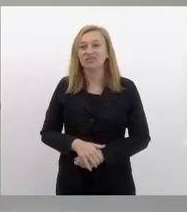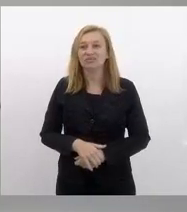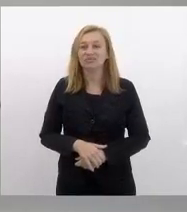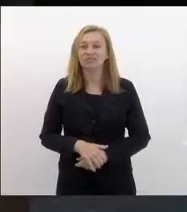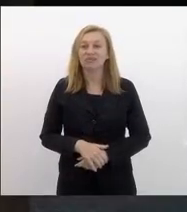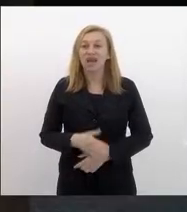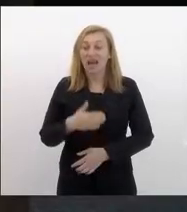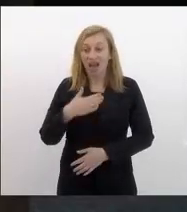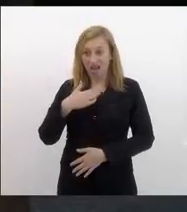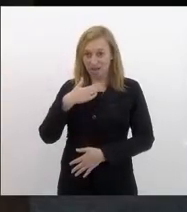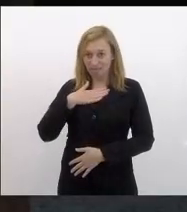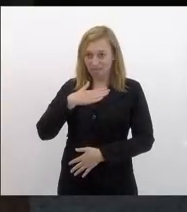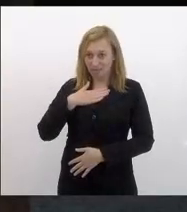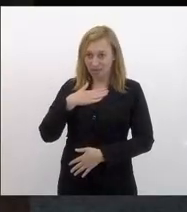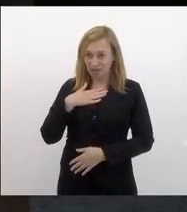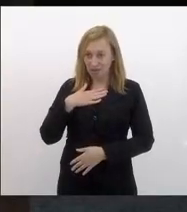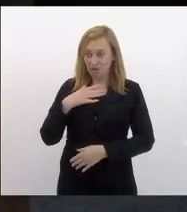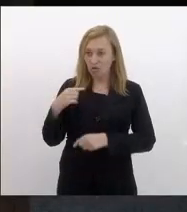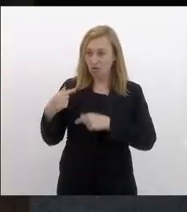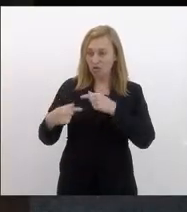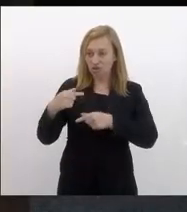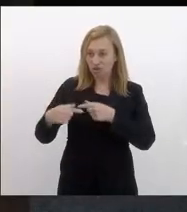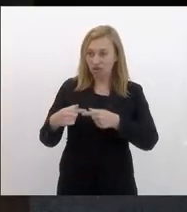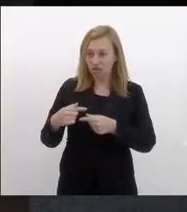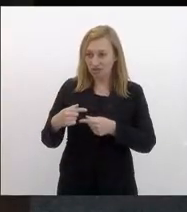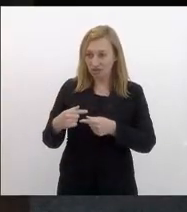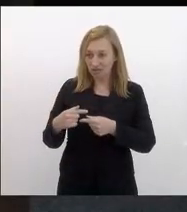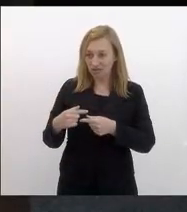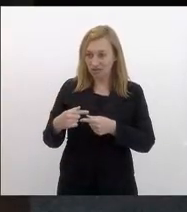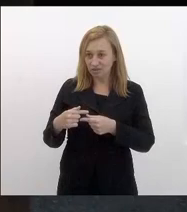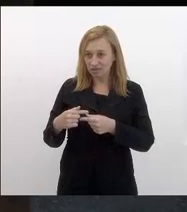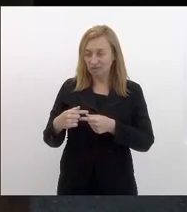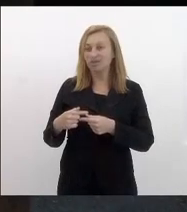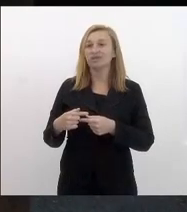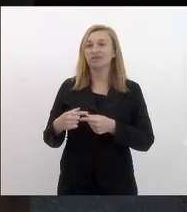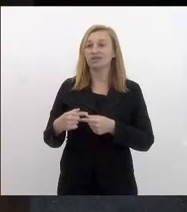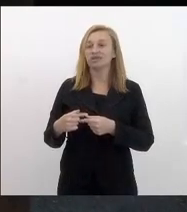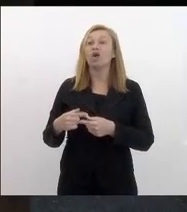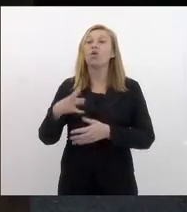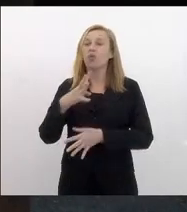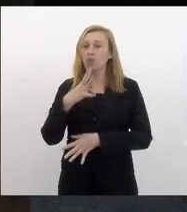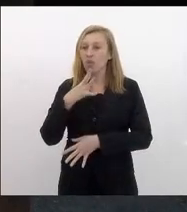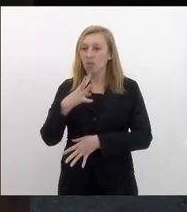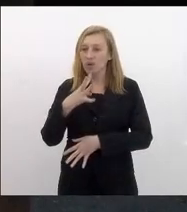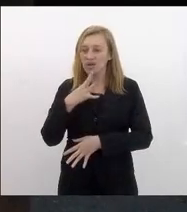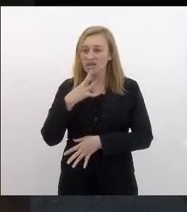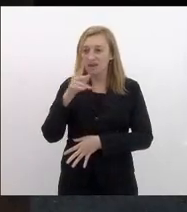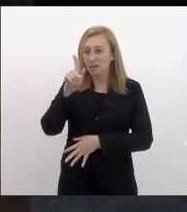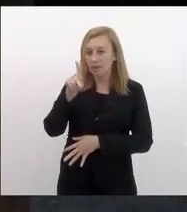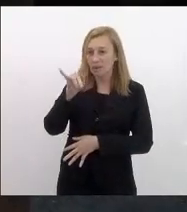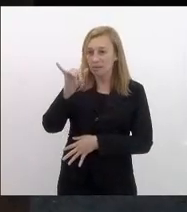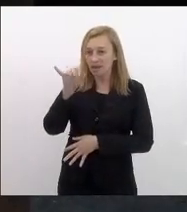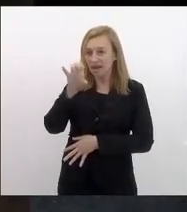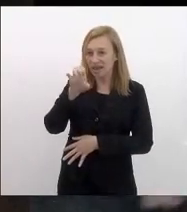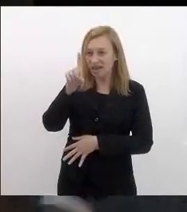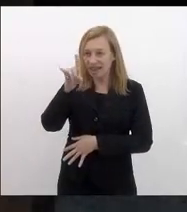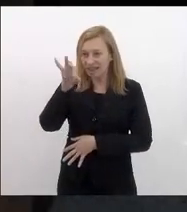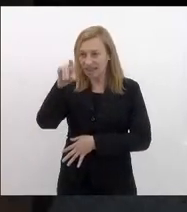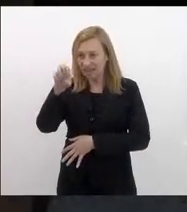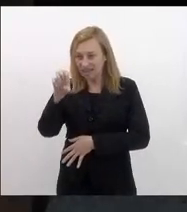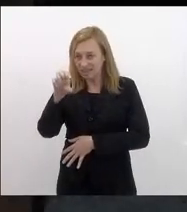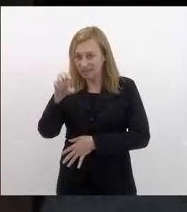a minha origem é a chave de ouro no engenho de dentro conheço o encantado é a piedade com a palma da mão